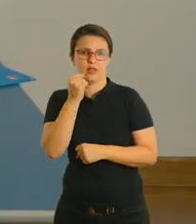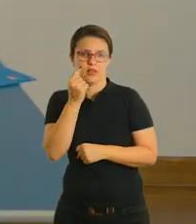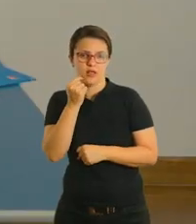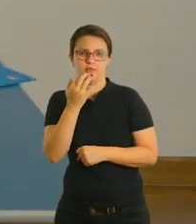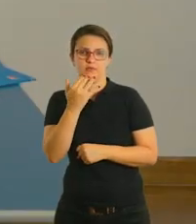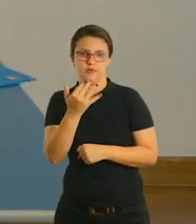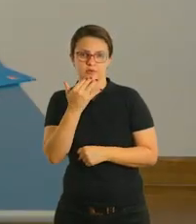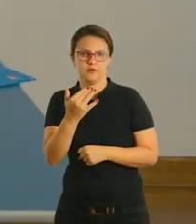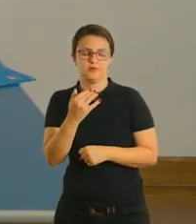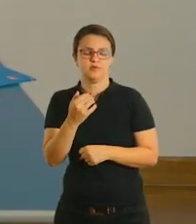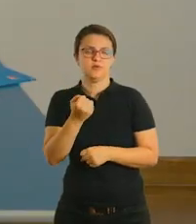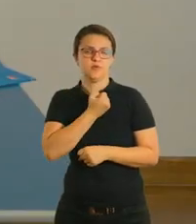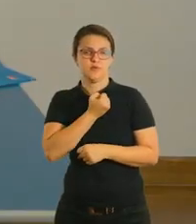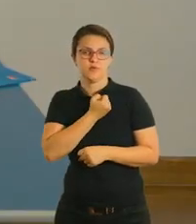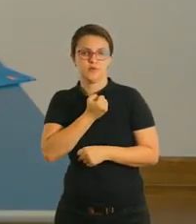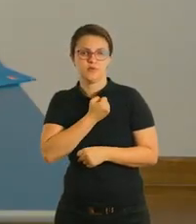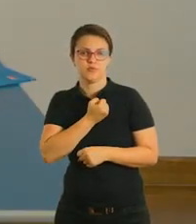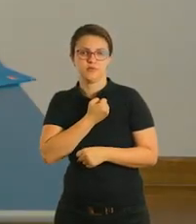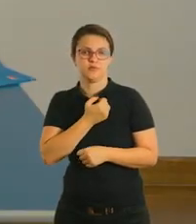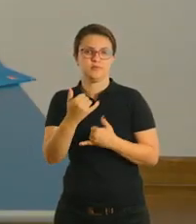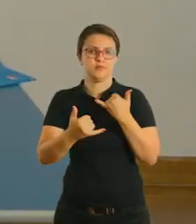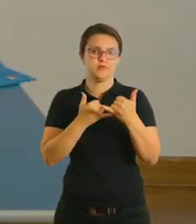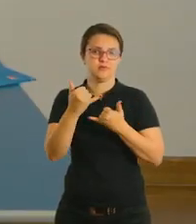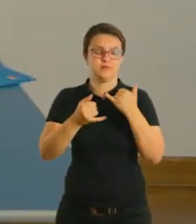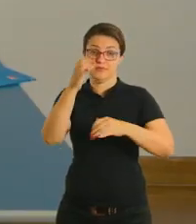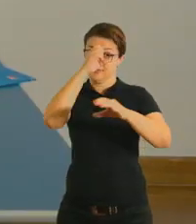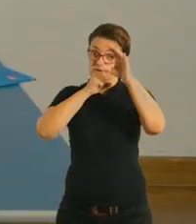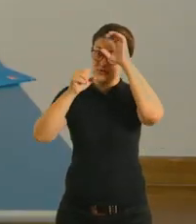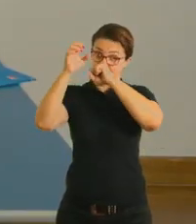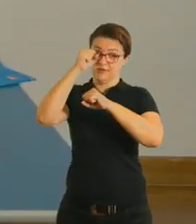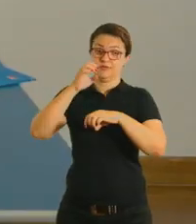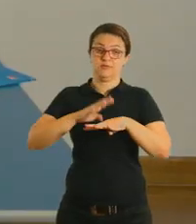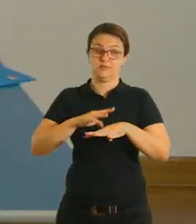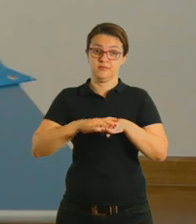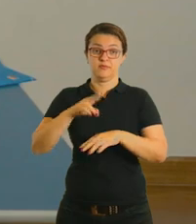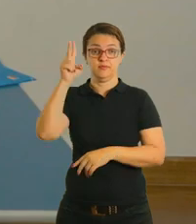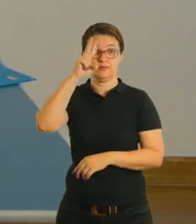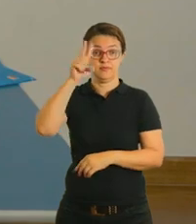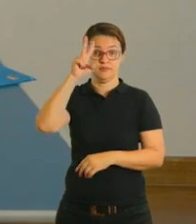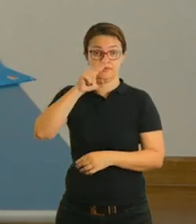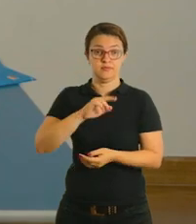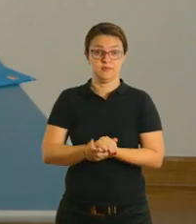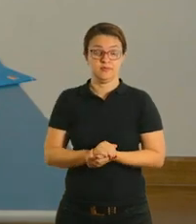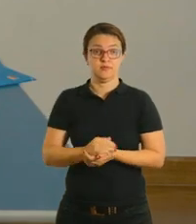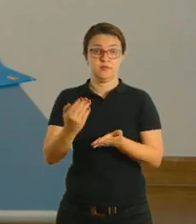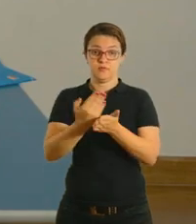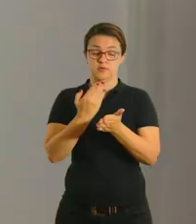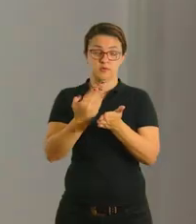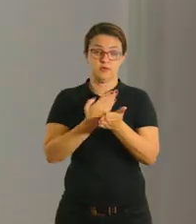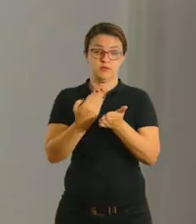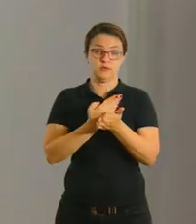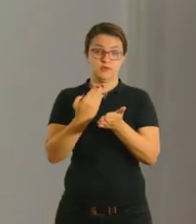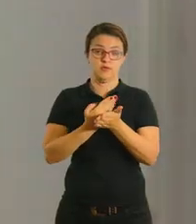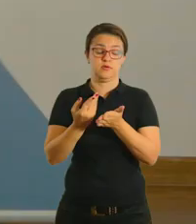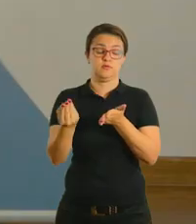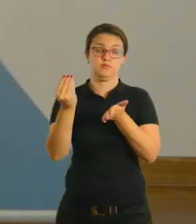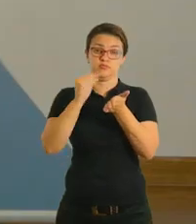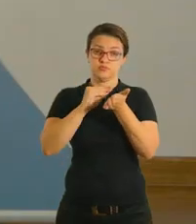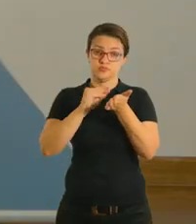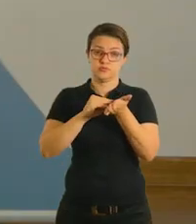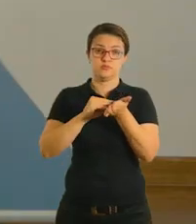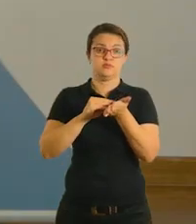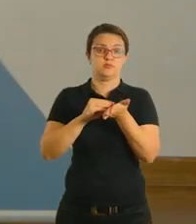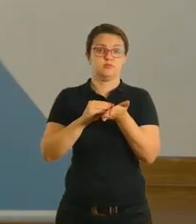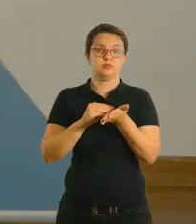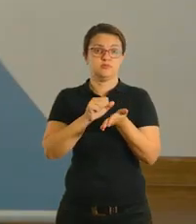canetinha, com lápis ou no papelão, os números e se divertir aprendendo matemática. Não se esqueçam de